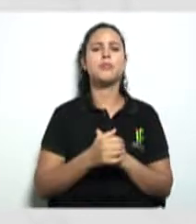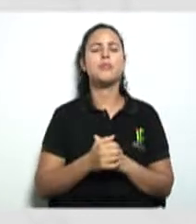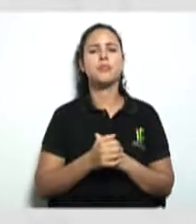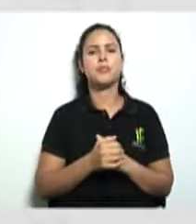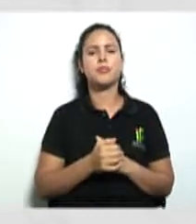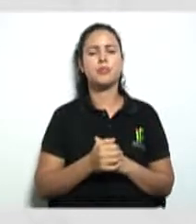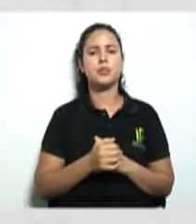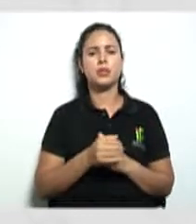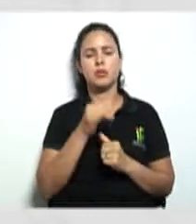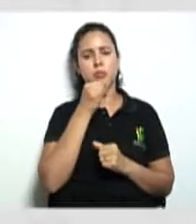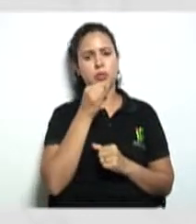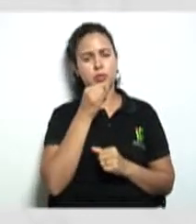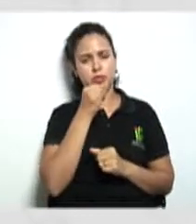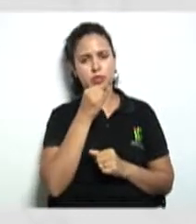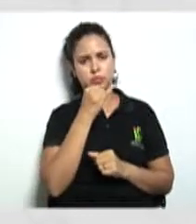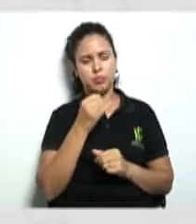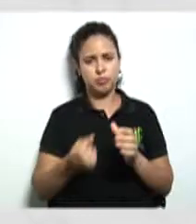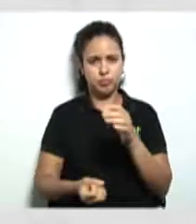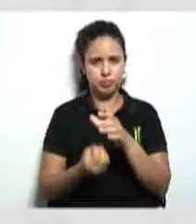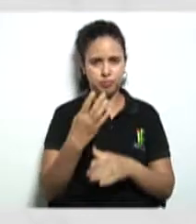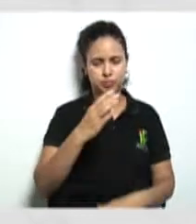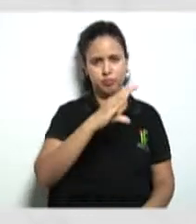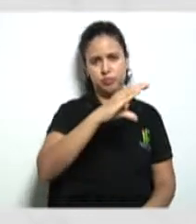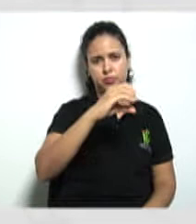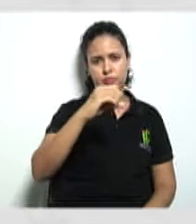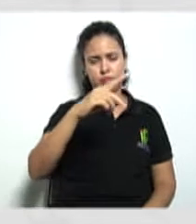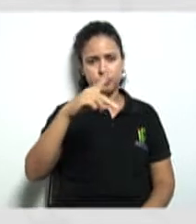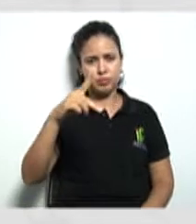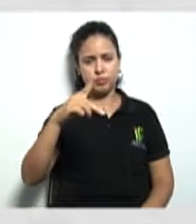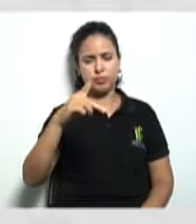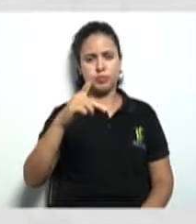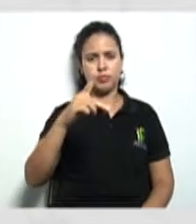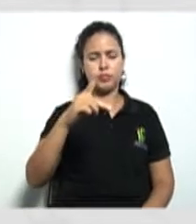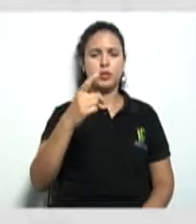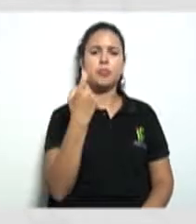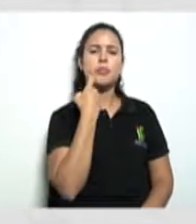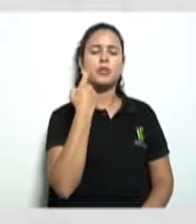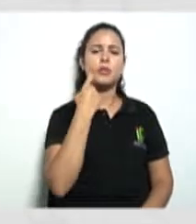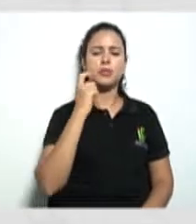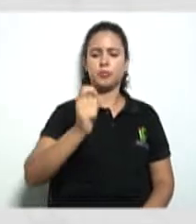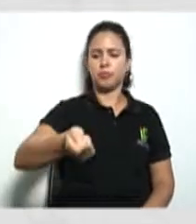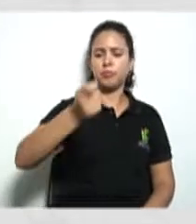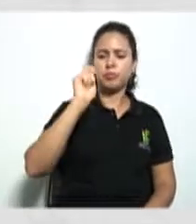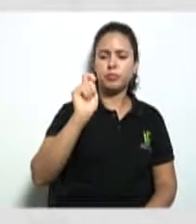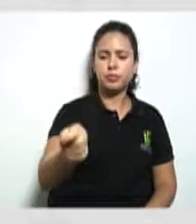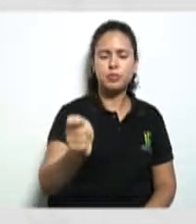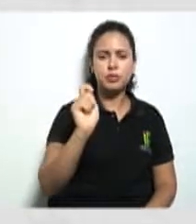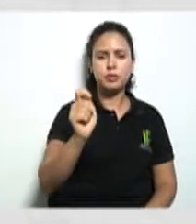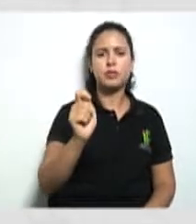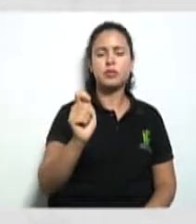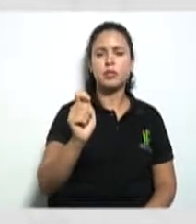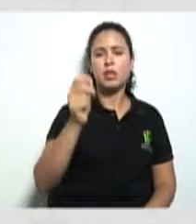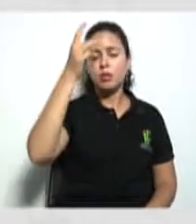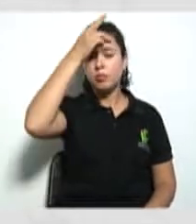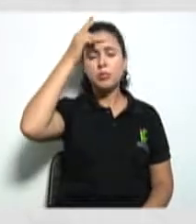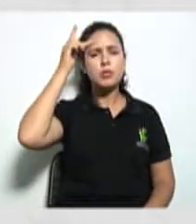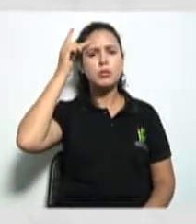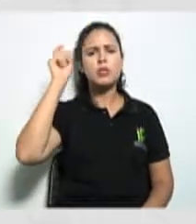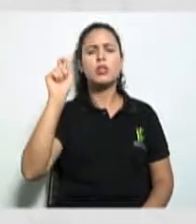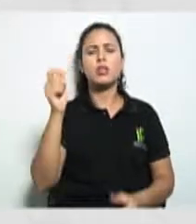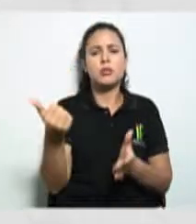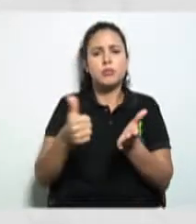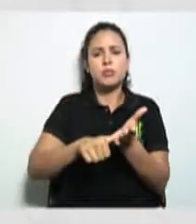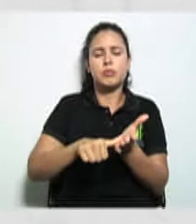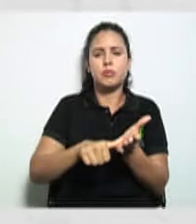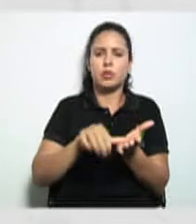Se pretende criar uma cooperativa de pescadores, quem são as pessoas que poderão fazer parte dessa cooperativa?